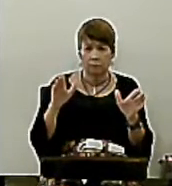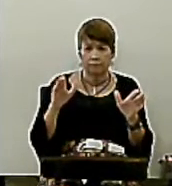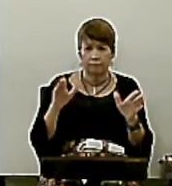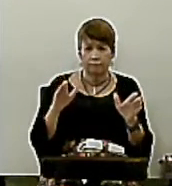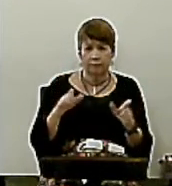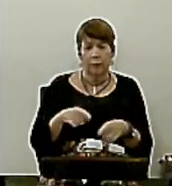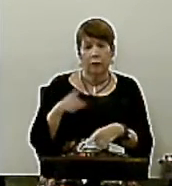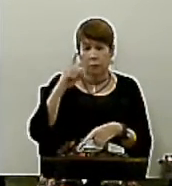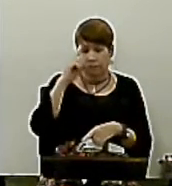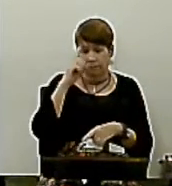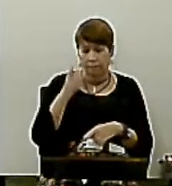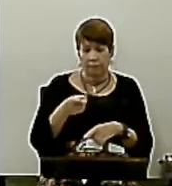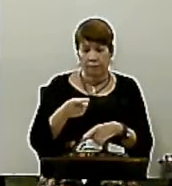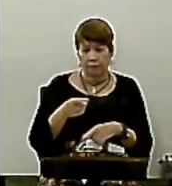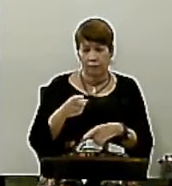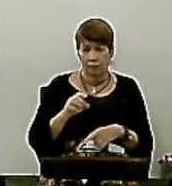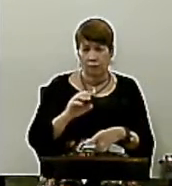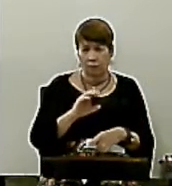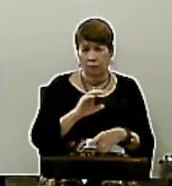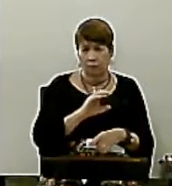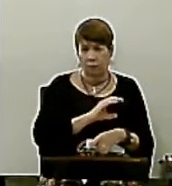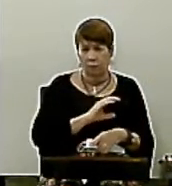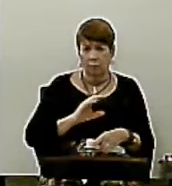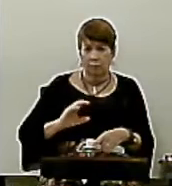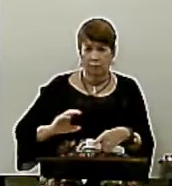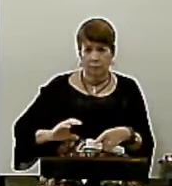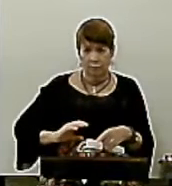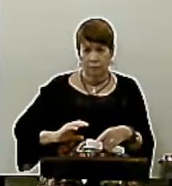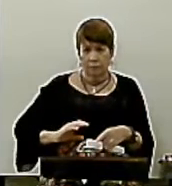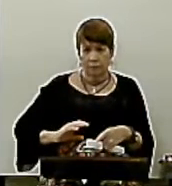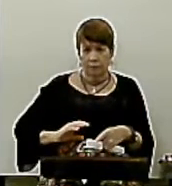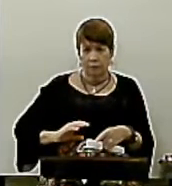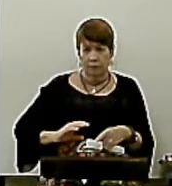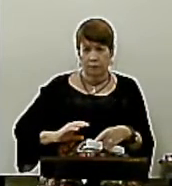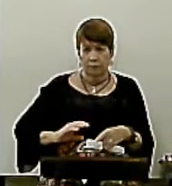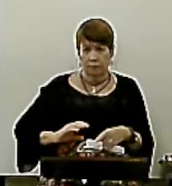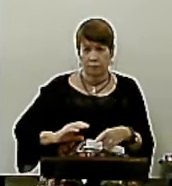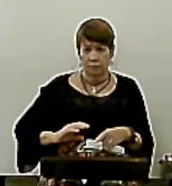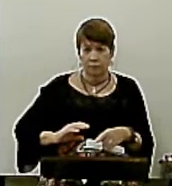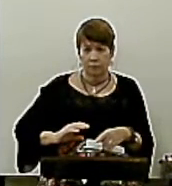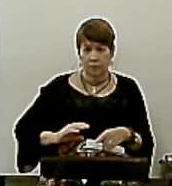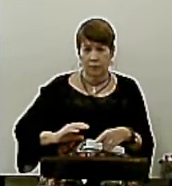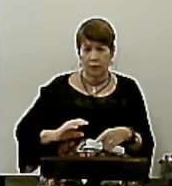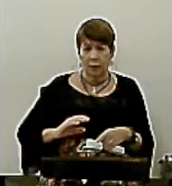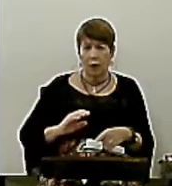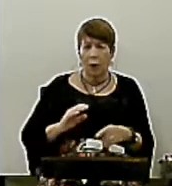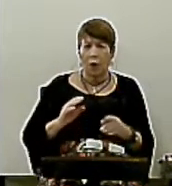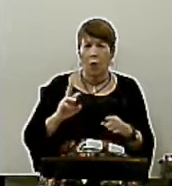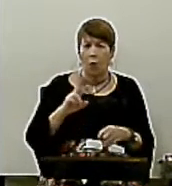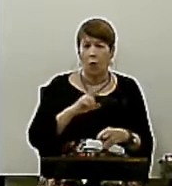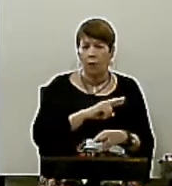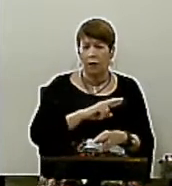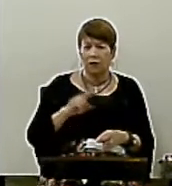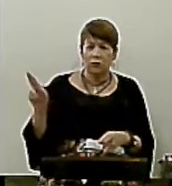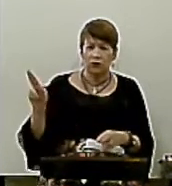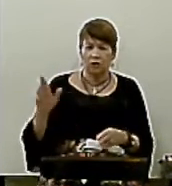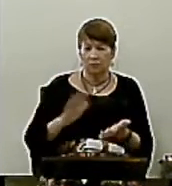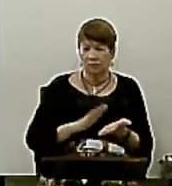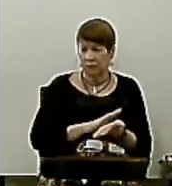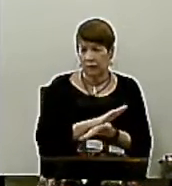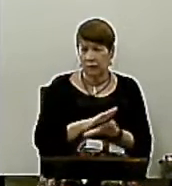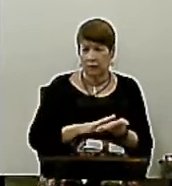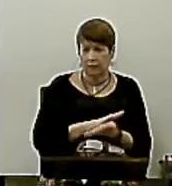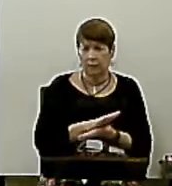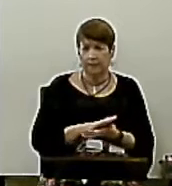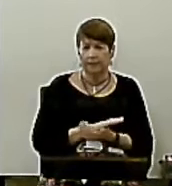razão o cristianismo não passaria de mais uma seita dentro do judaísmo. O